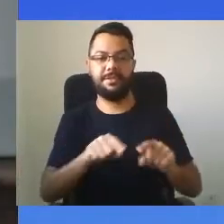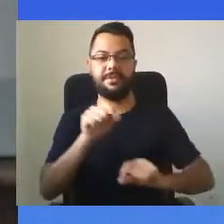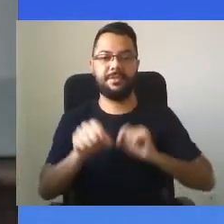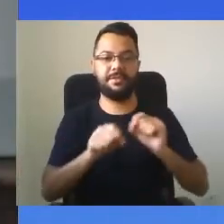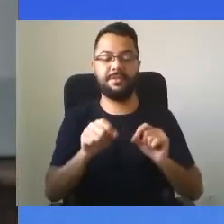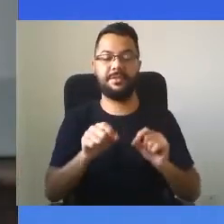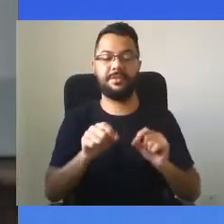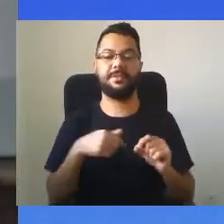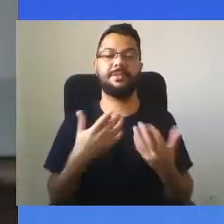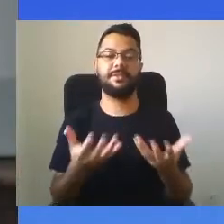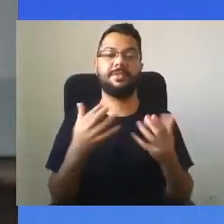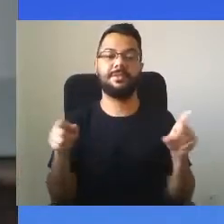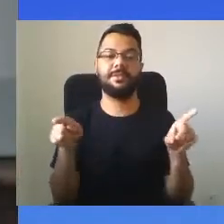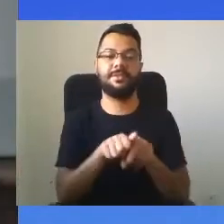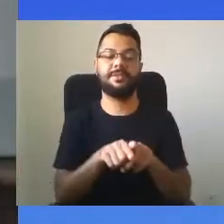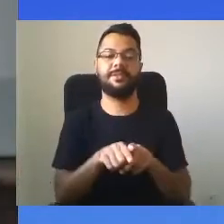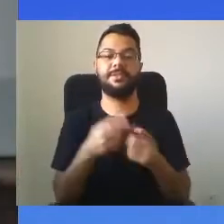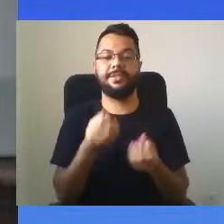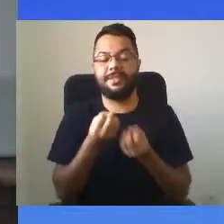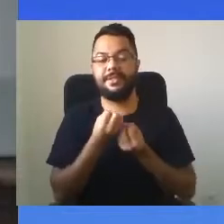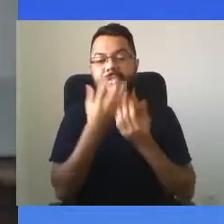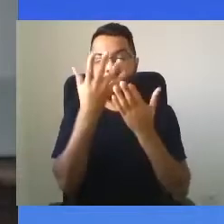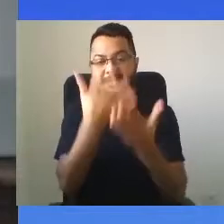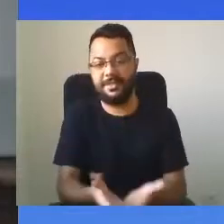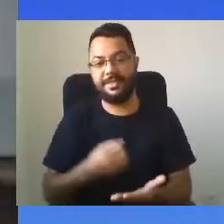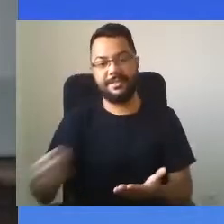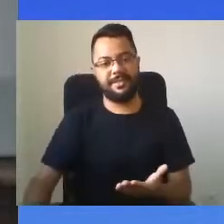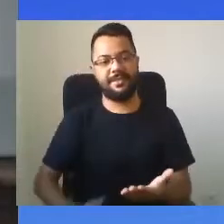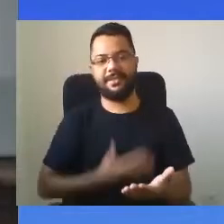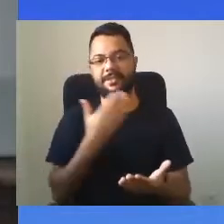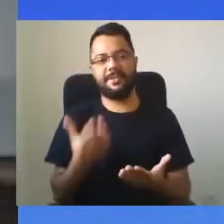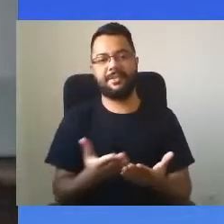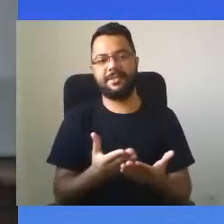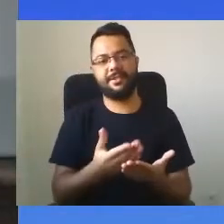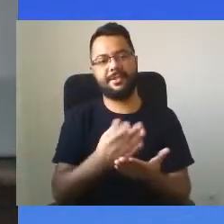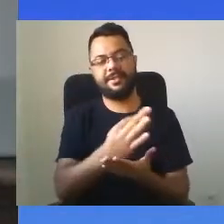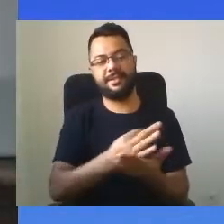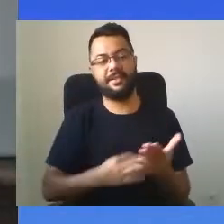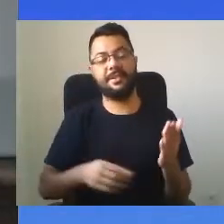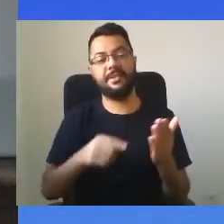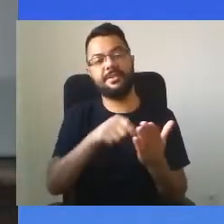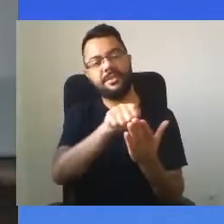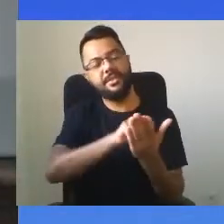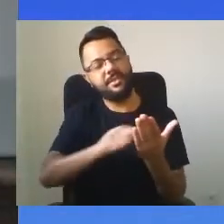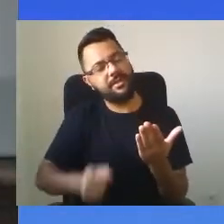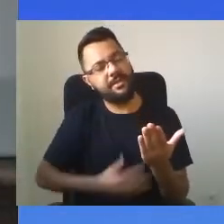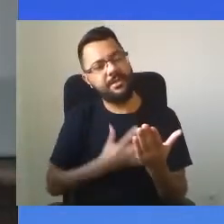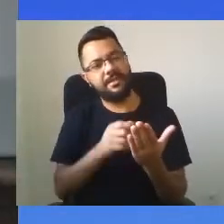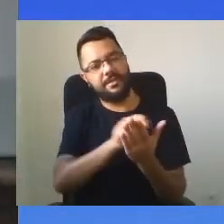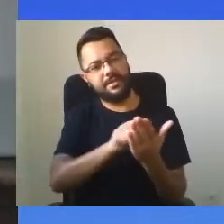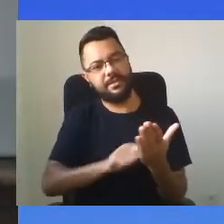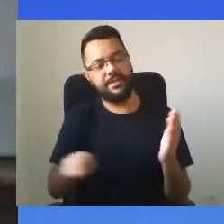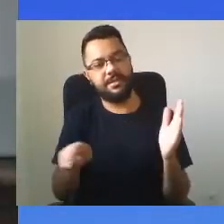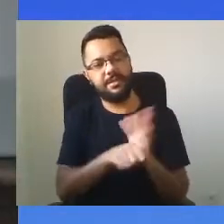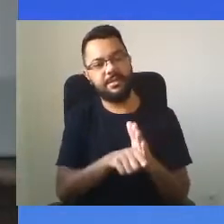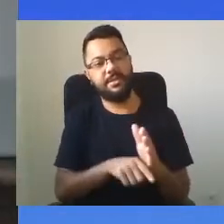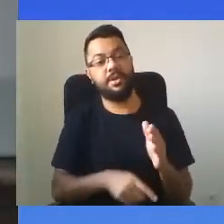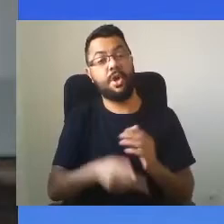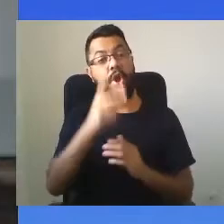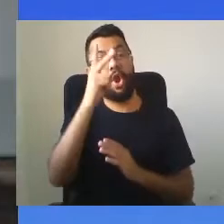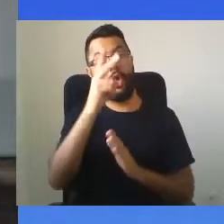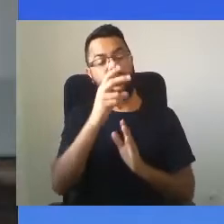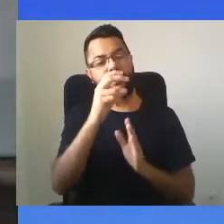queria declamar um trecho de um poema escrito hace dois séculos, este de Meara, mais atual, que foi,